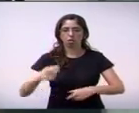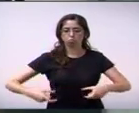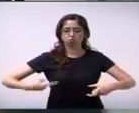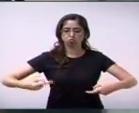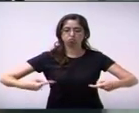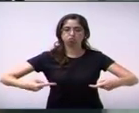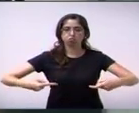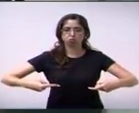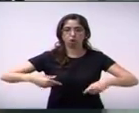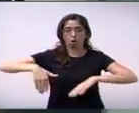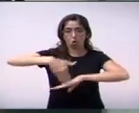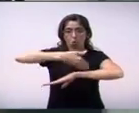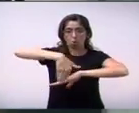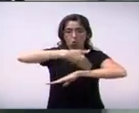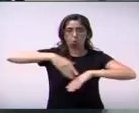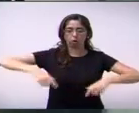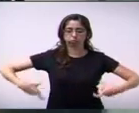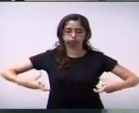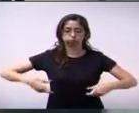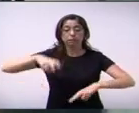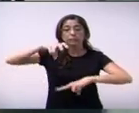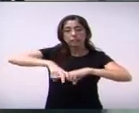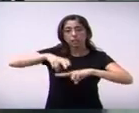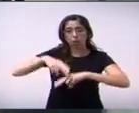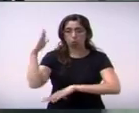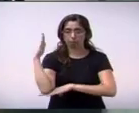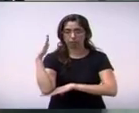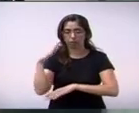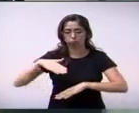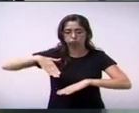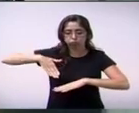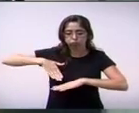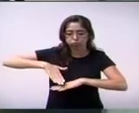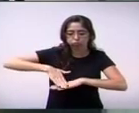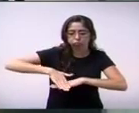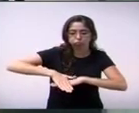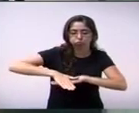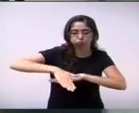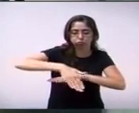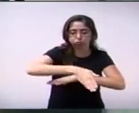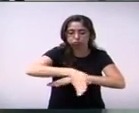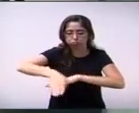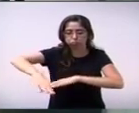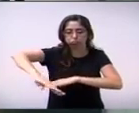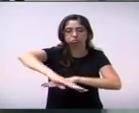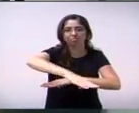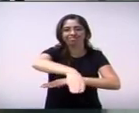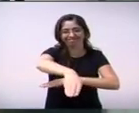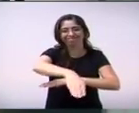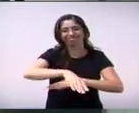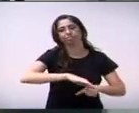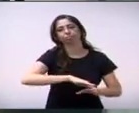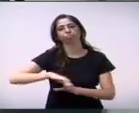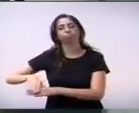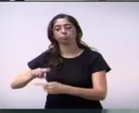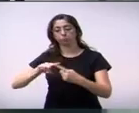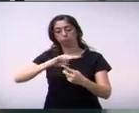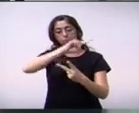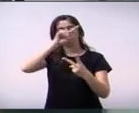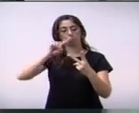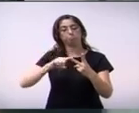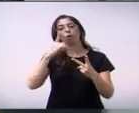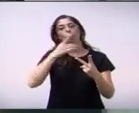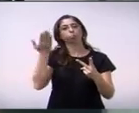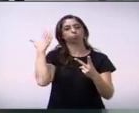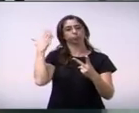certeza que esse da mesma maneira vai ser. O passeio ciclístico que aconteceu no último domingo, aproximadamente 1.200